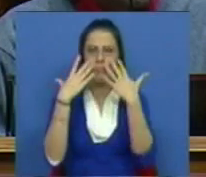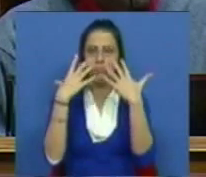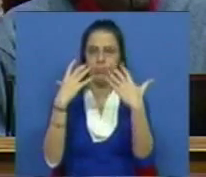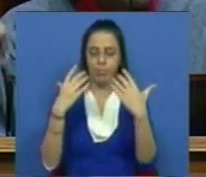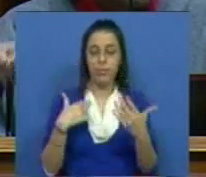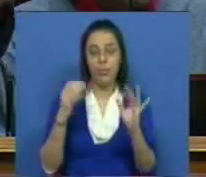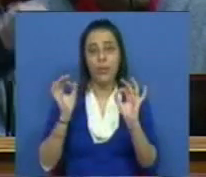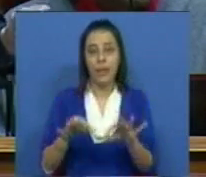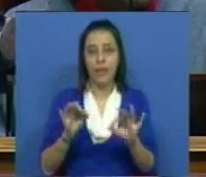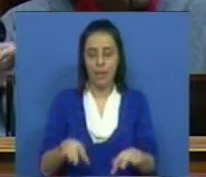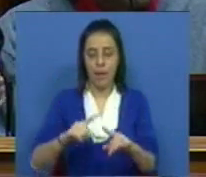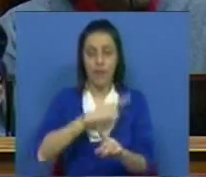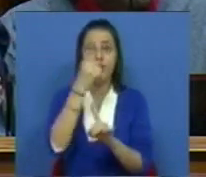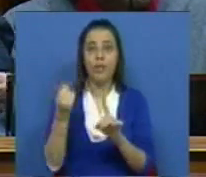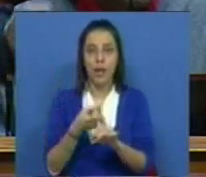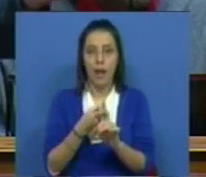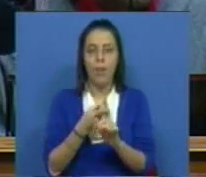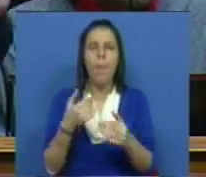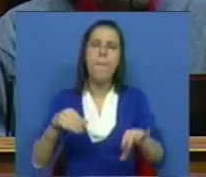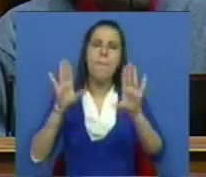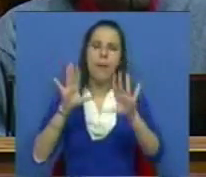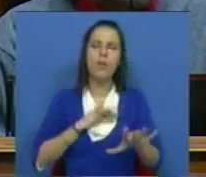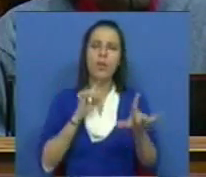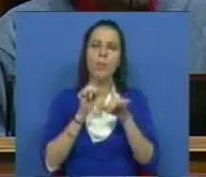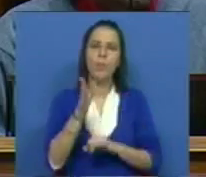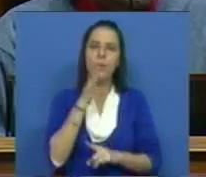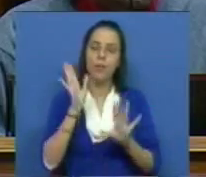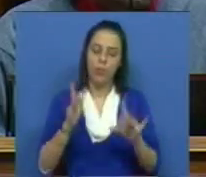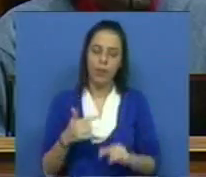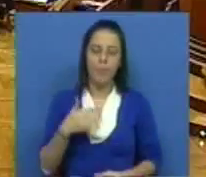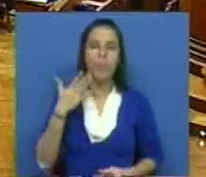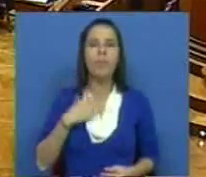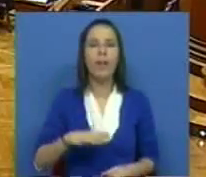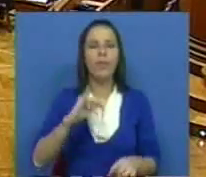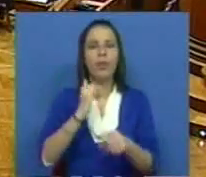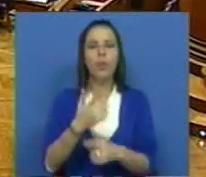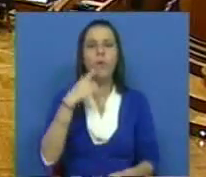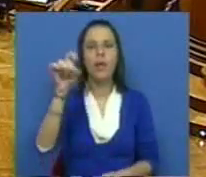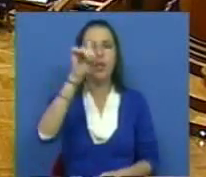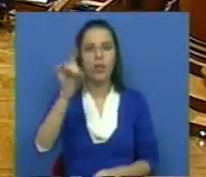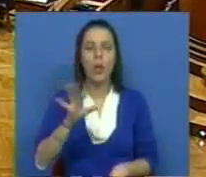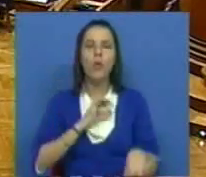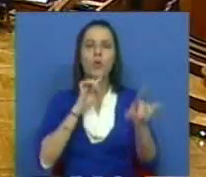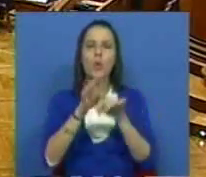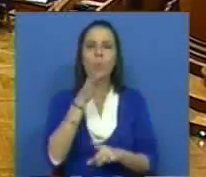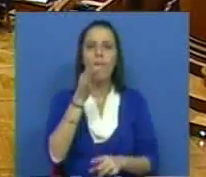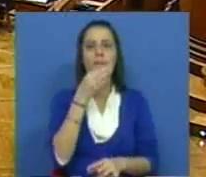a marca com que iremos terminar este ano. Mas, Sr. Deputado, queria também ainda colocar-lhe outra questão. O Sr.